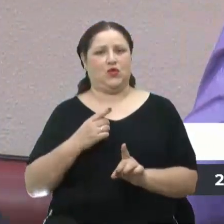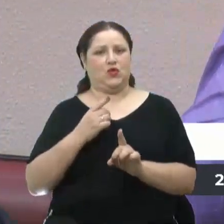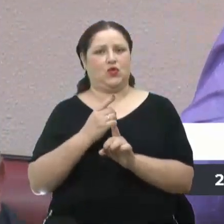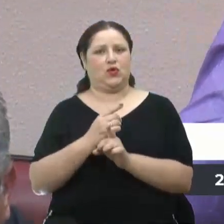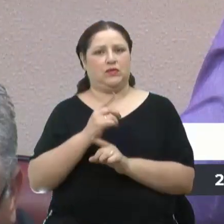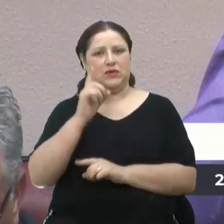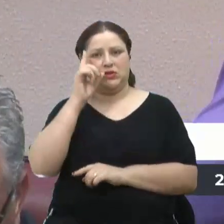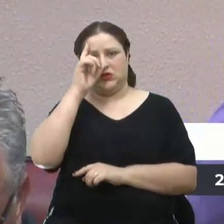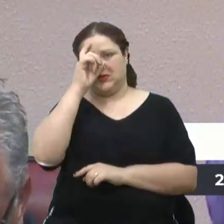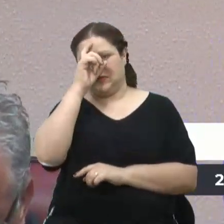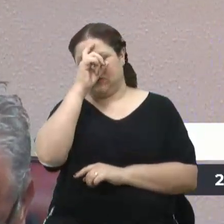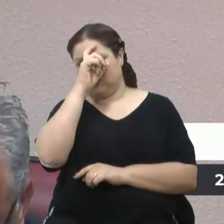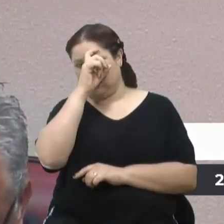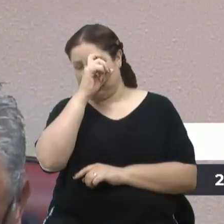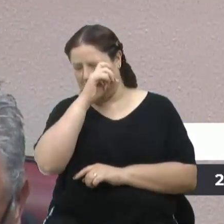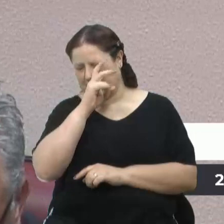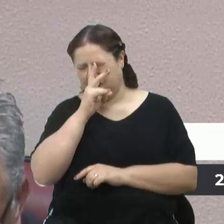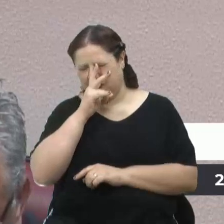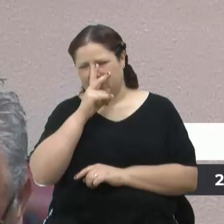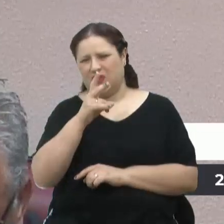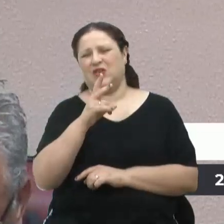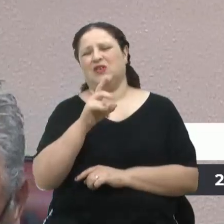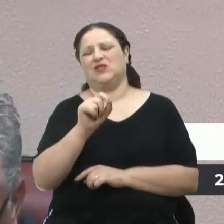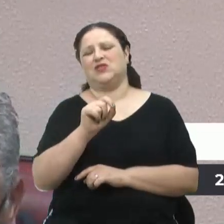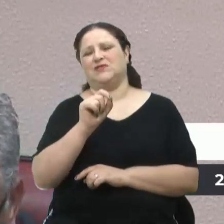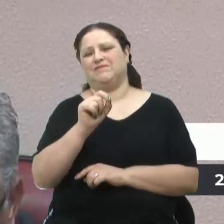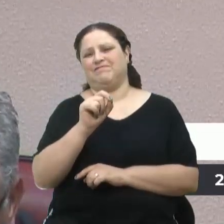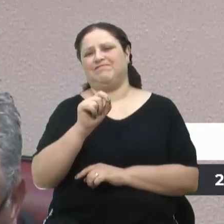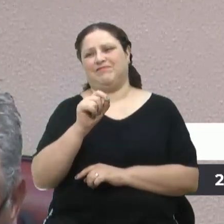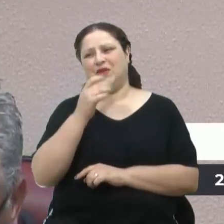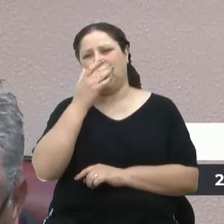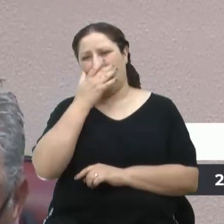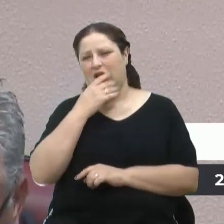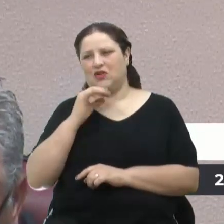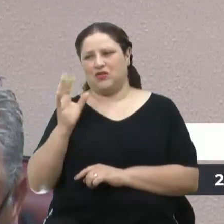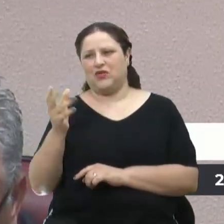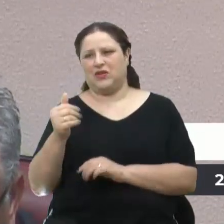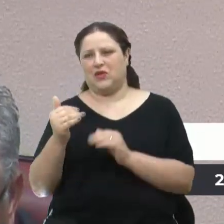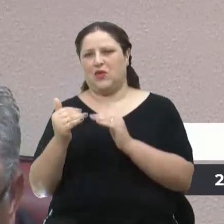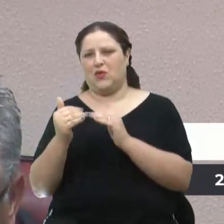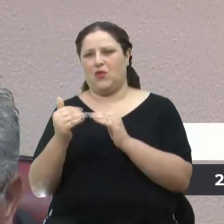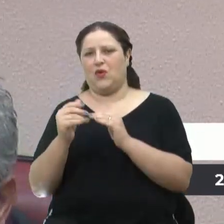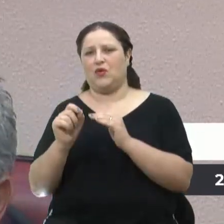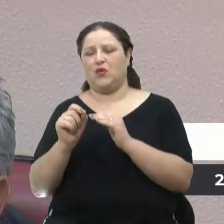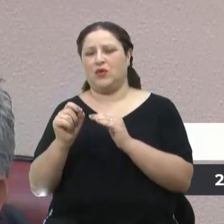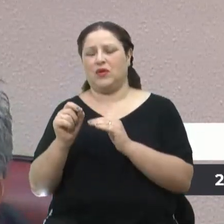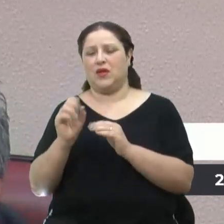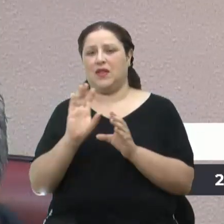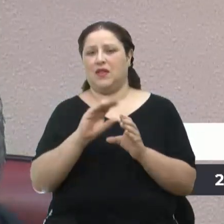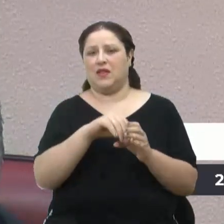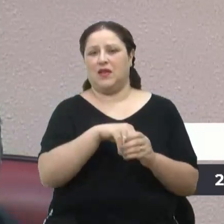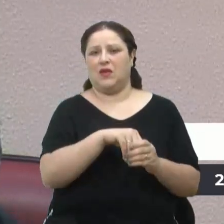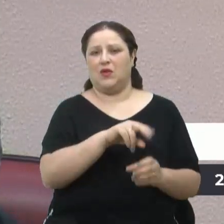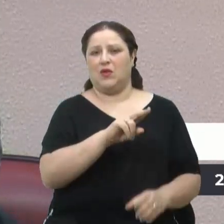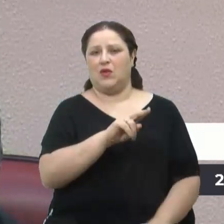e tenho certeza que há um consenso, são a falta de médicos nas UBS.